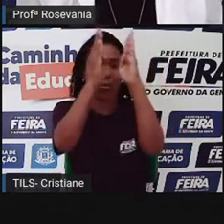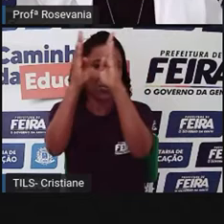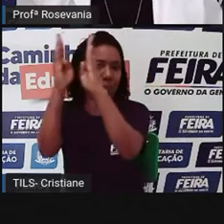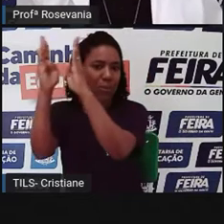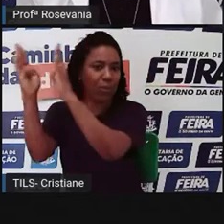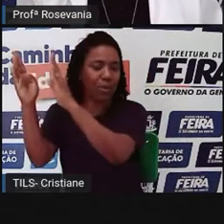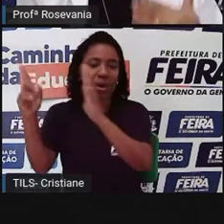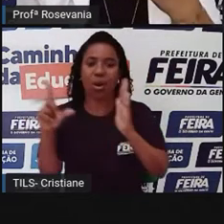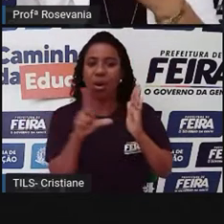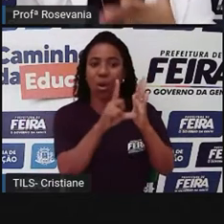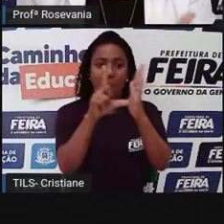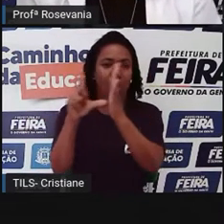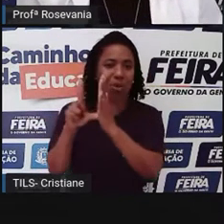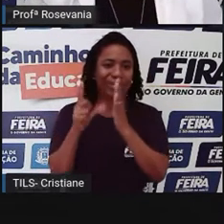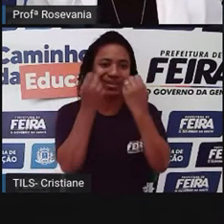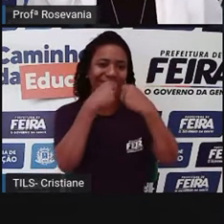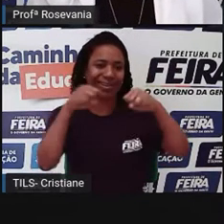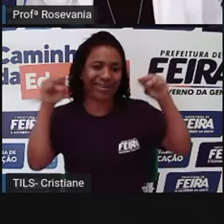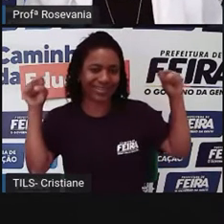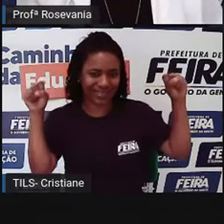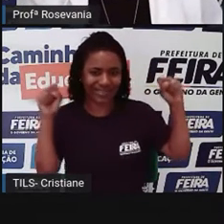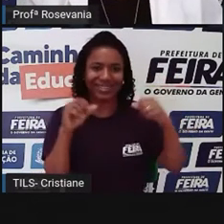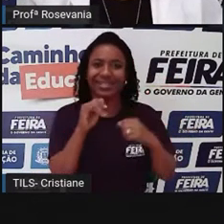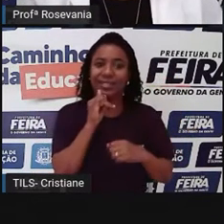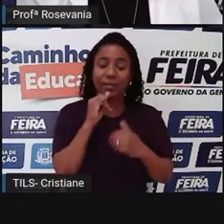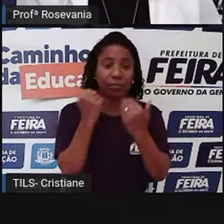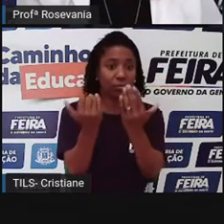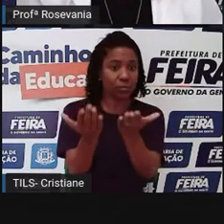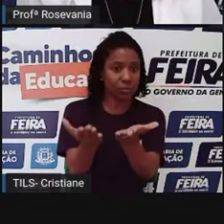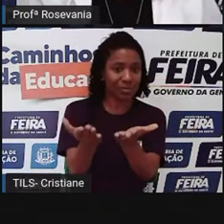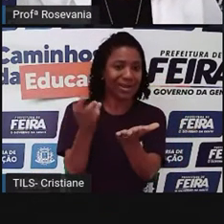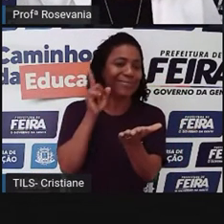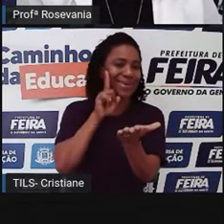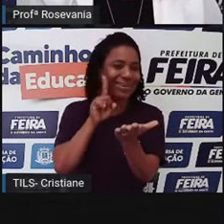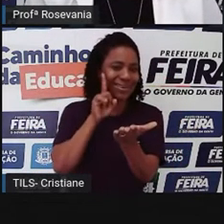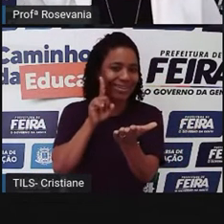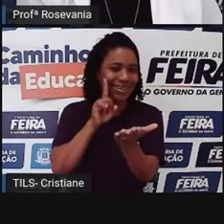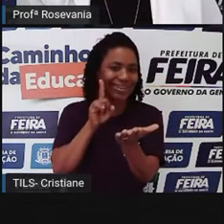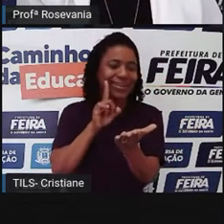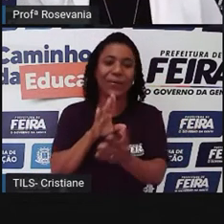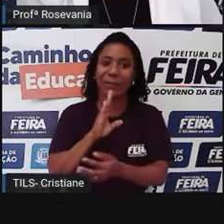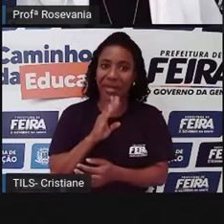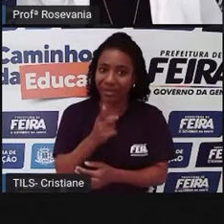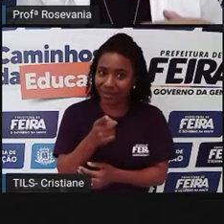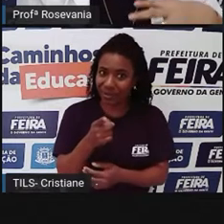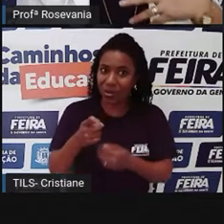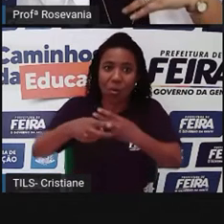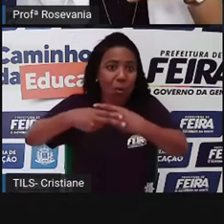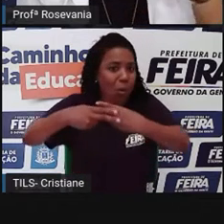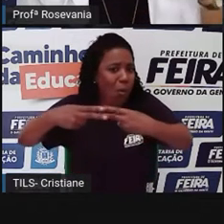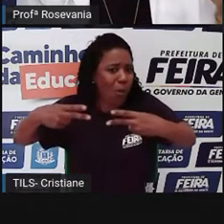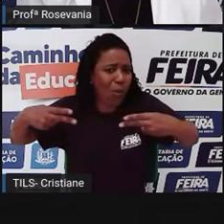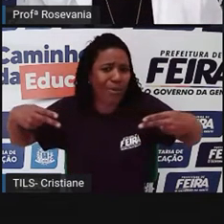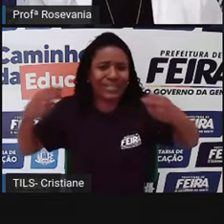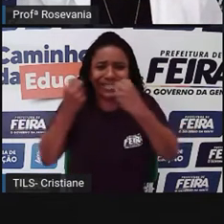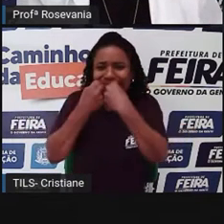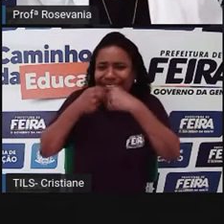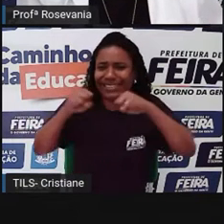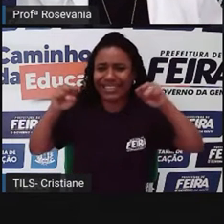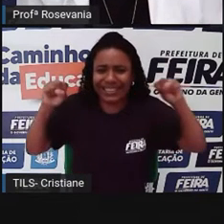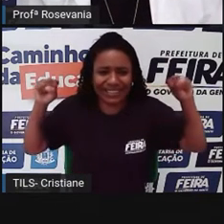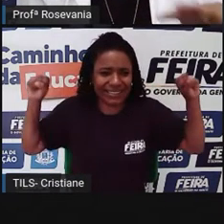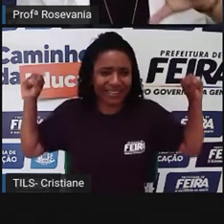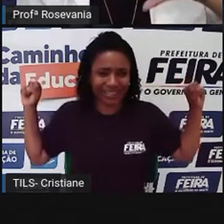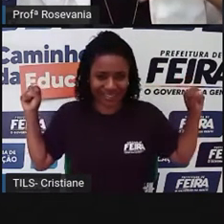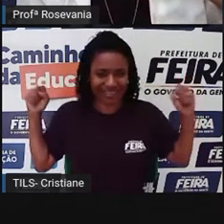conhecidas do grande público como as americanas, que vocês estão vendo aí. Quem já foi nessa loja entende. Eu estou falando, tem toda aquela parte de brinquedos,